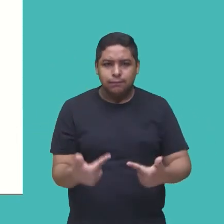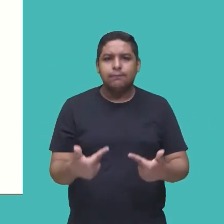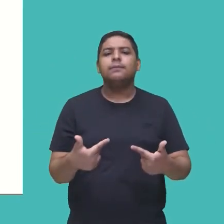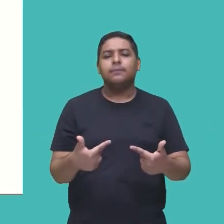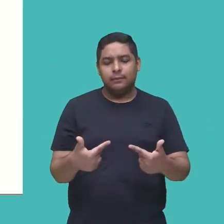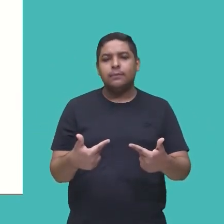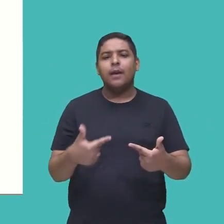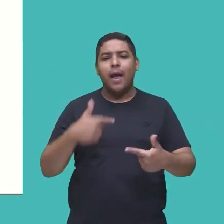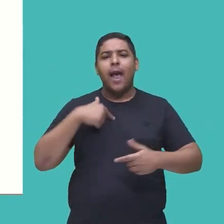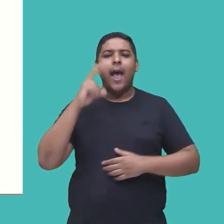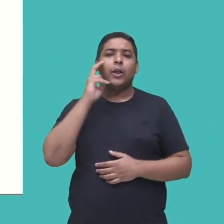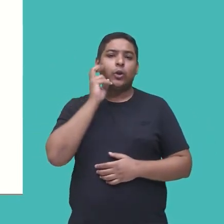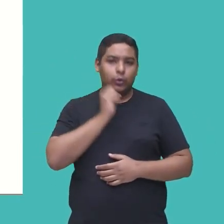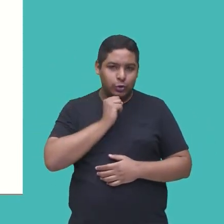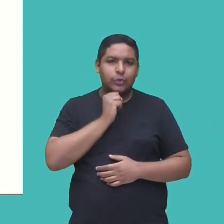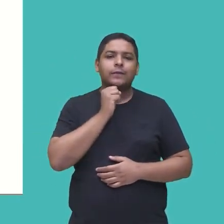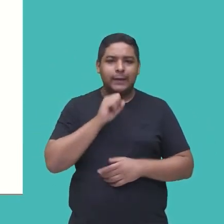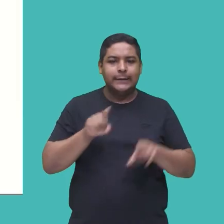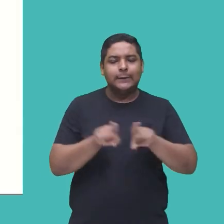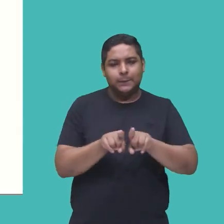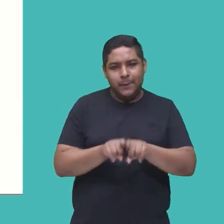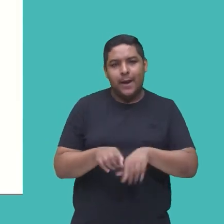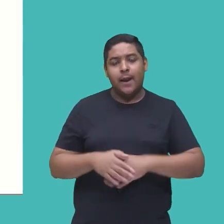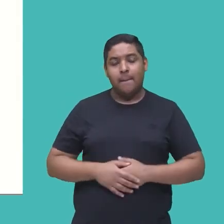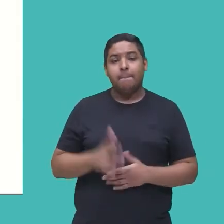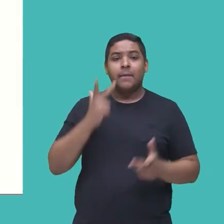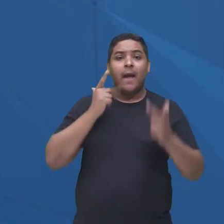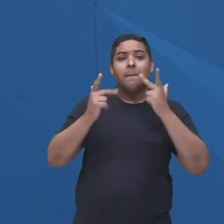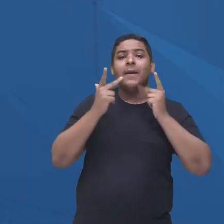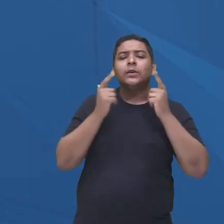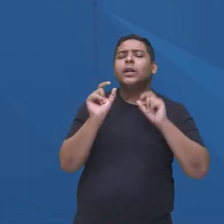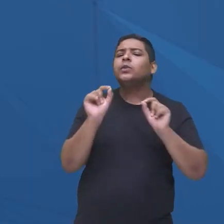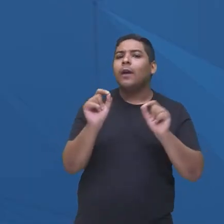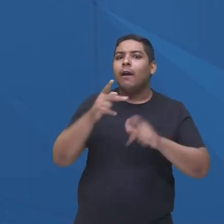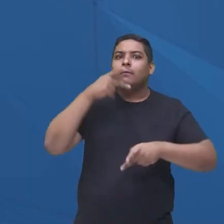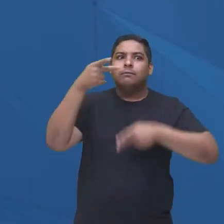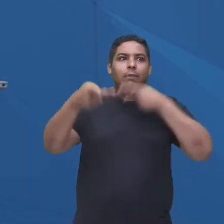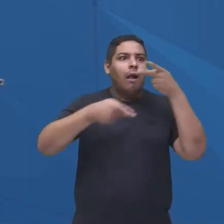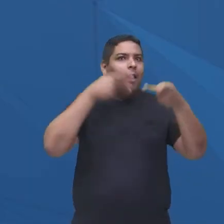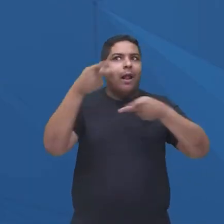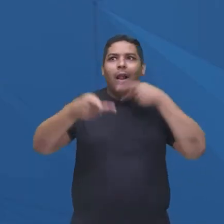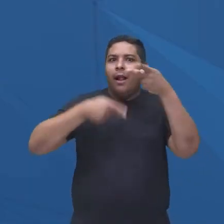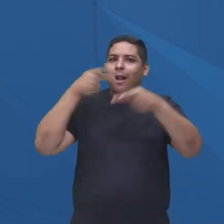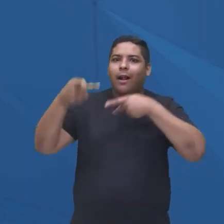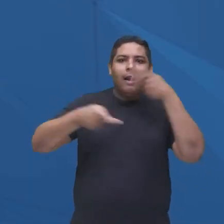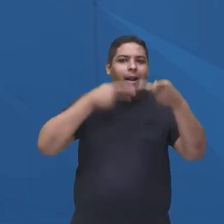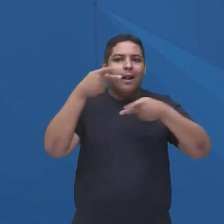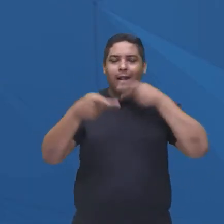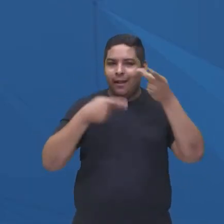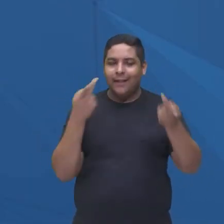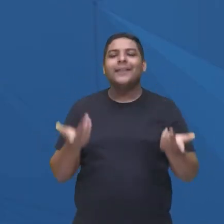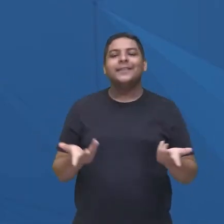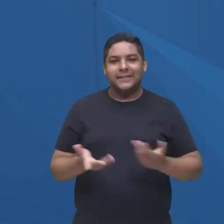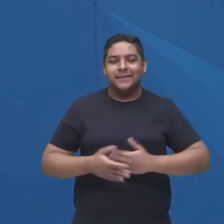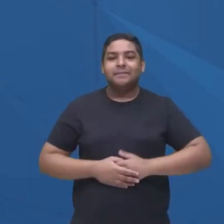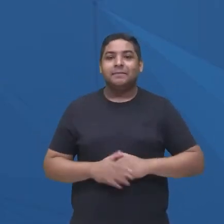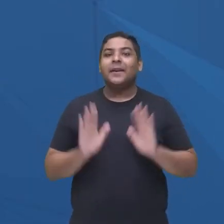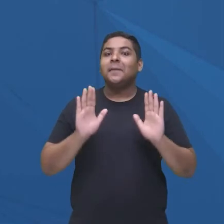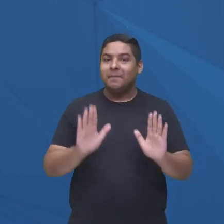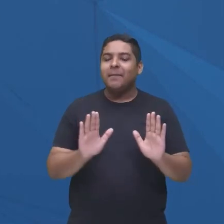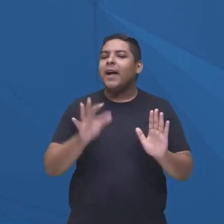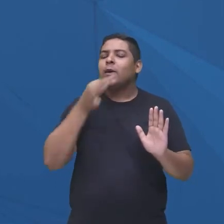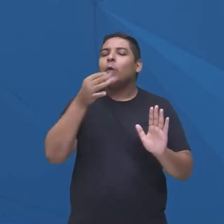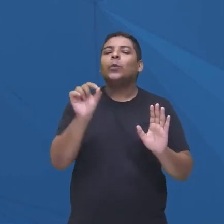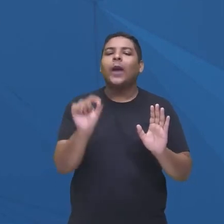adotada, então, a personagem, ela fala bastante na série, ela fala, fala, fala, fala, mas ela conta,